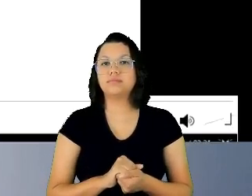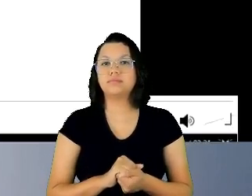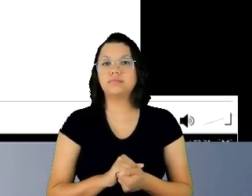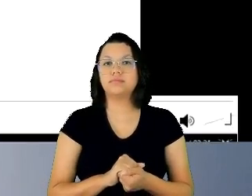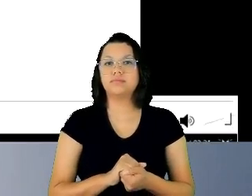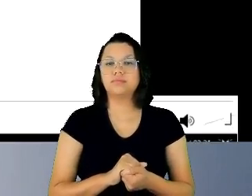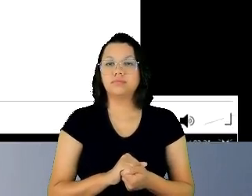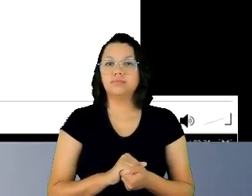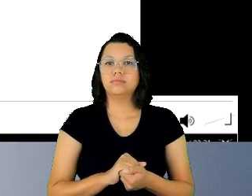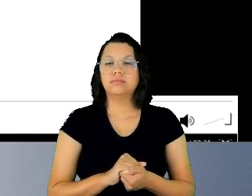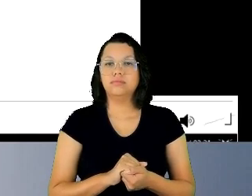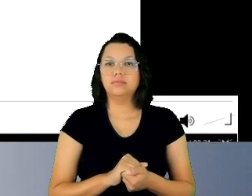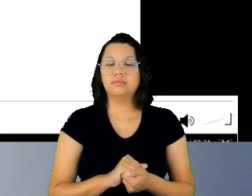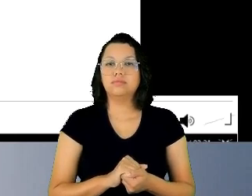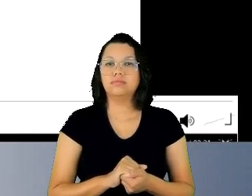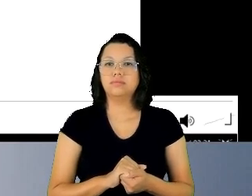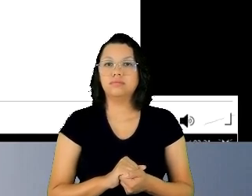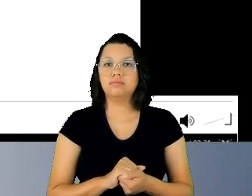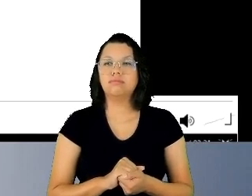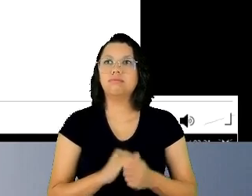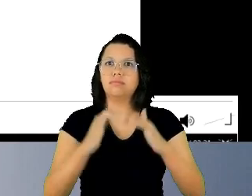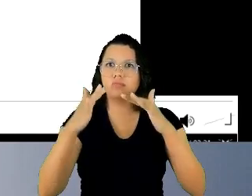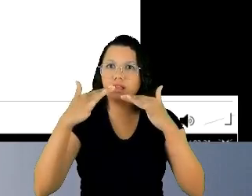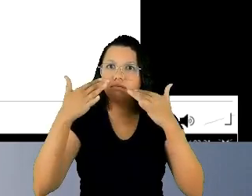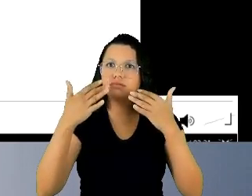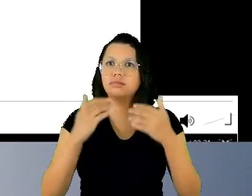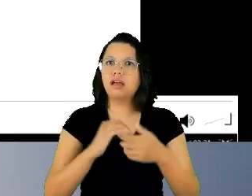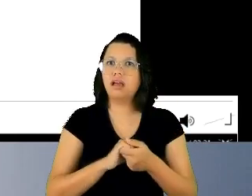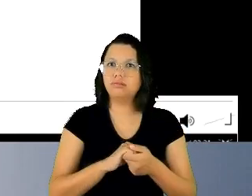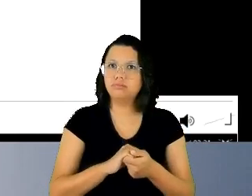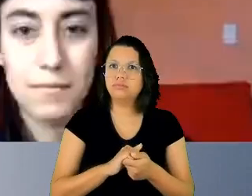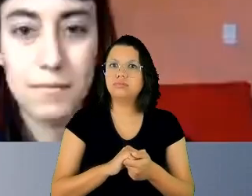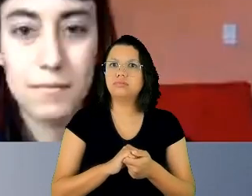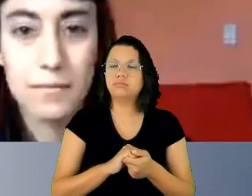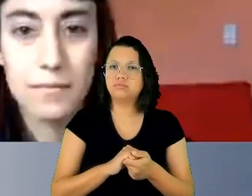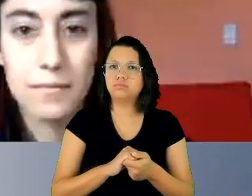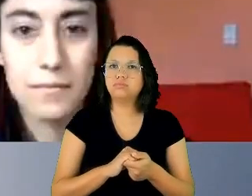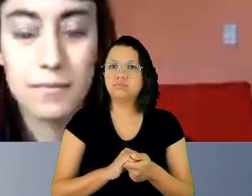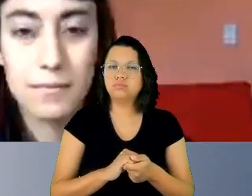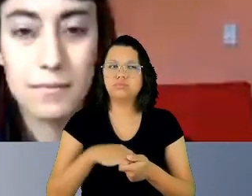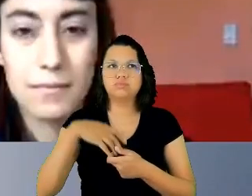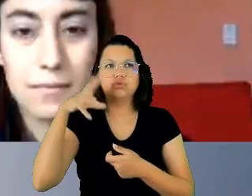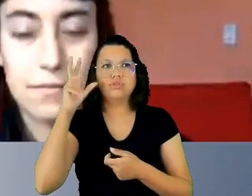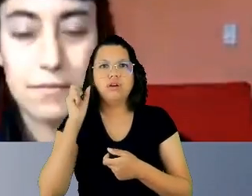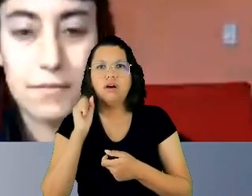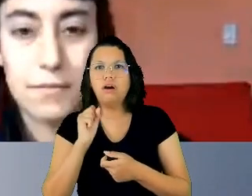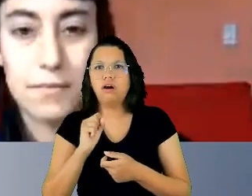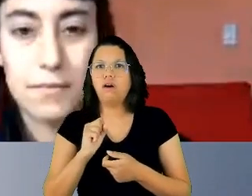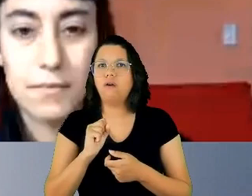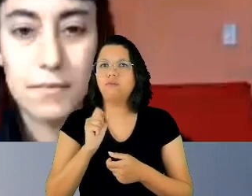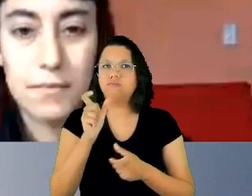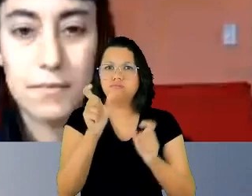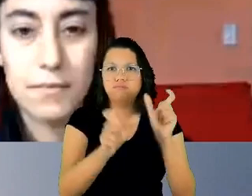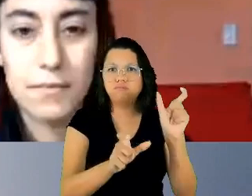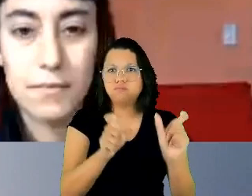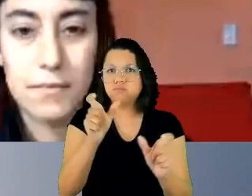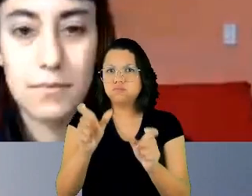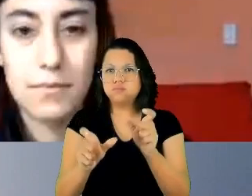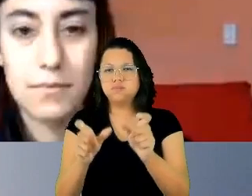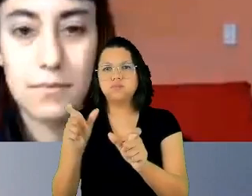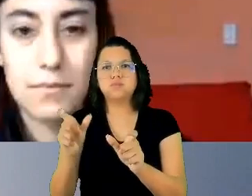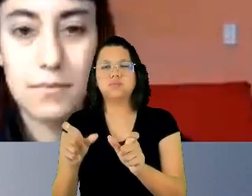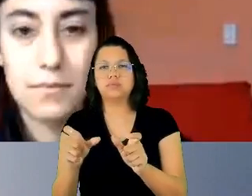É muito interessante o que se ouve, ouve-se